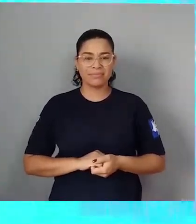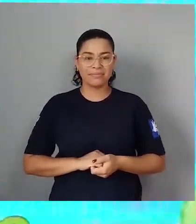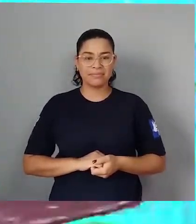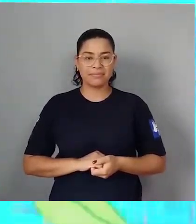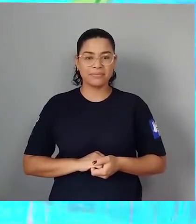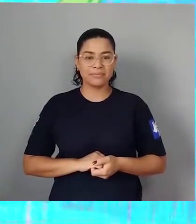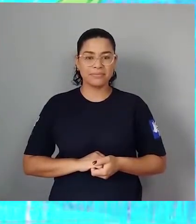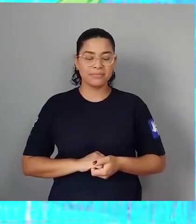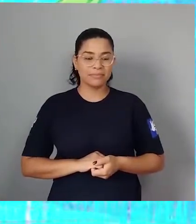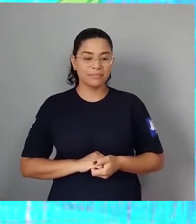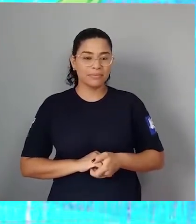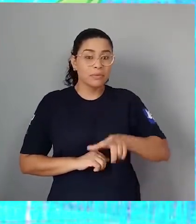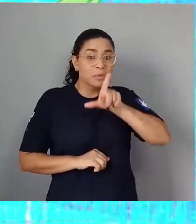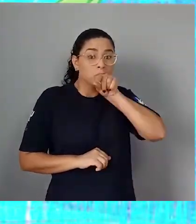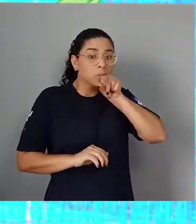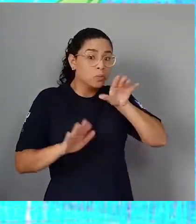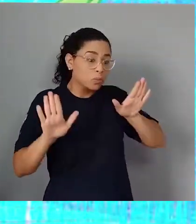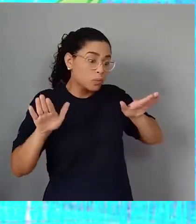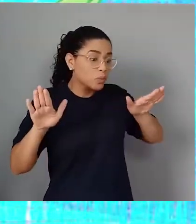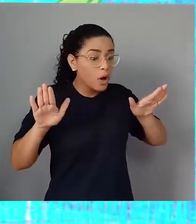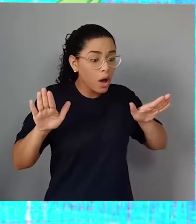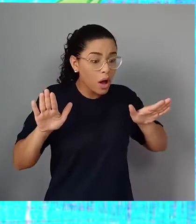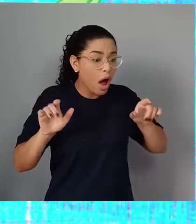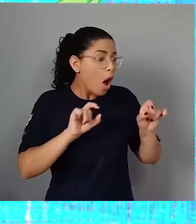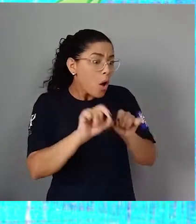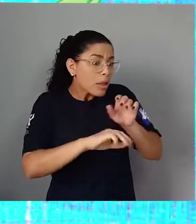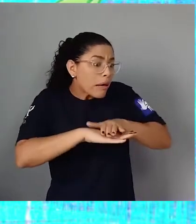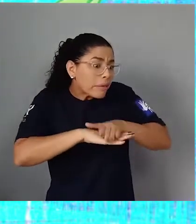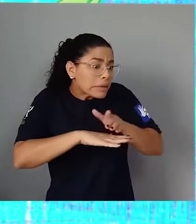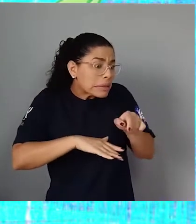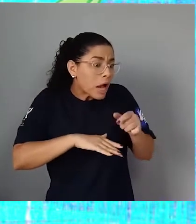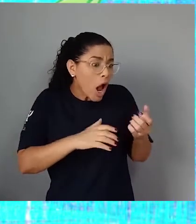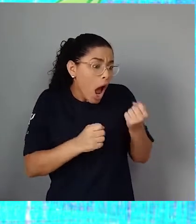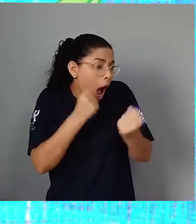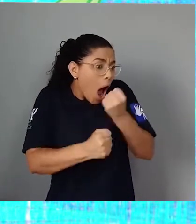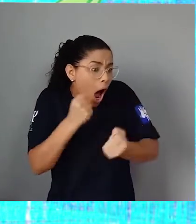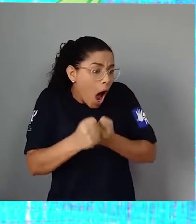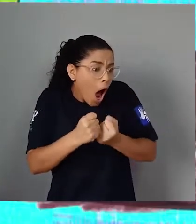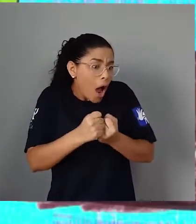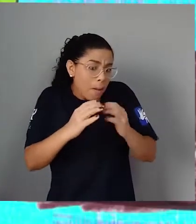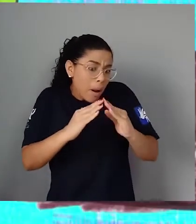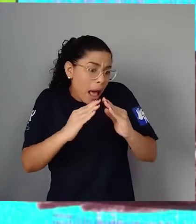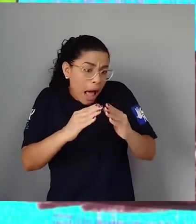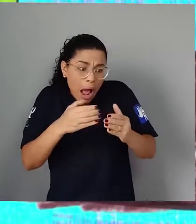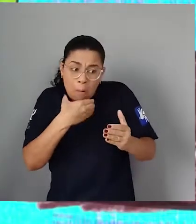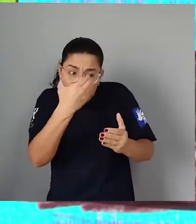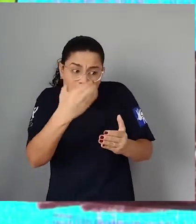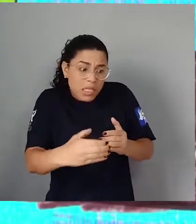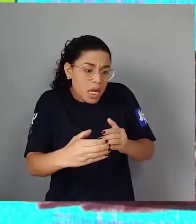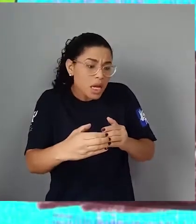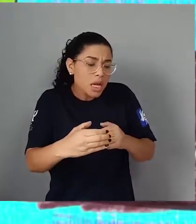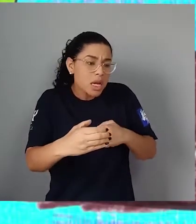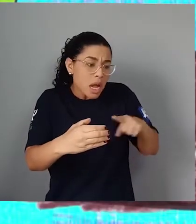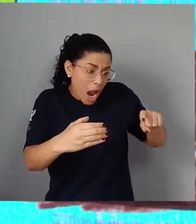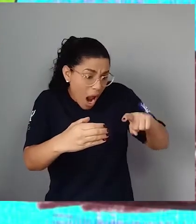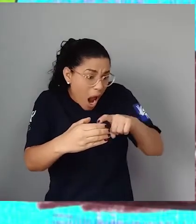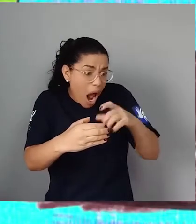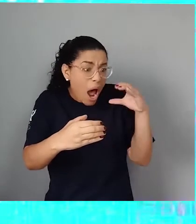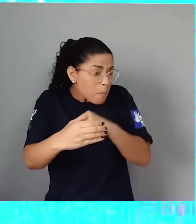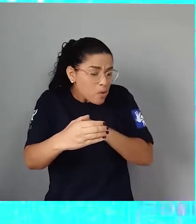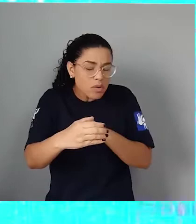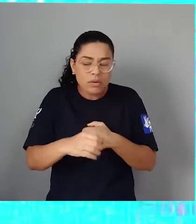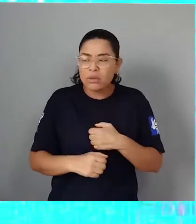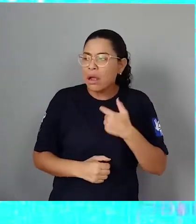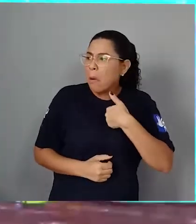Verinha, o que você está fazendo aqui? Corre para a maçã, menina! Hoje pode chover! Tico, eu perdi minha maçã!